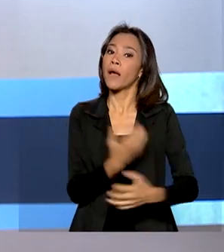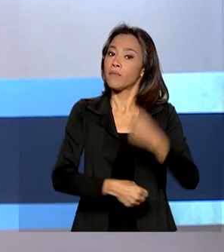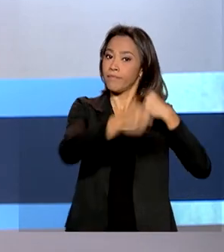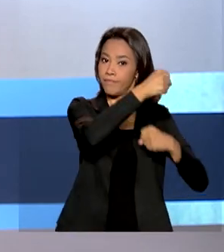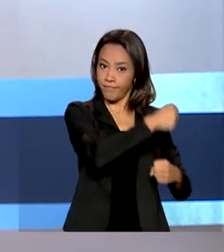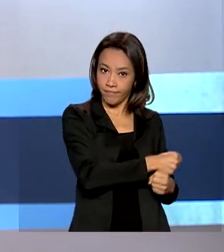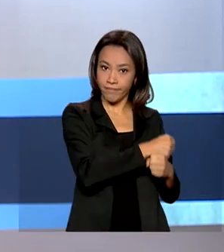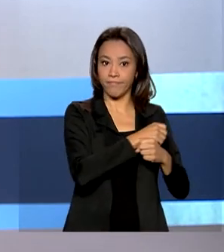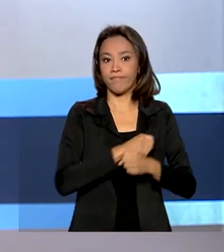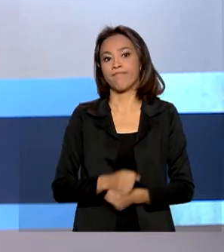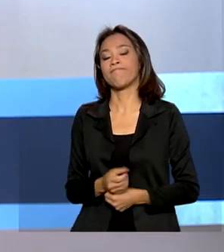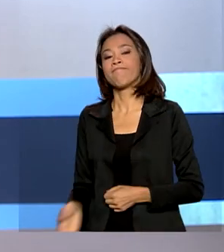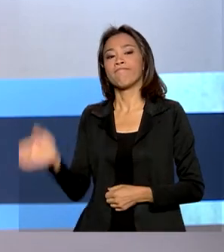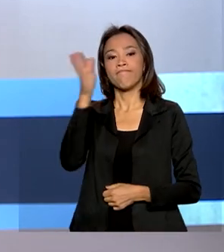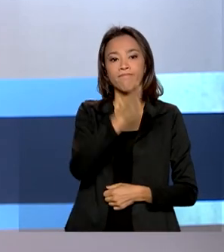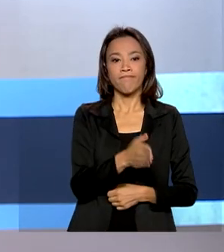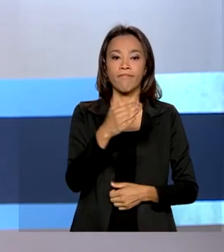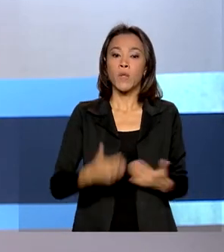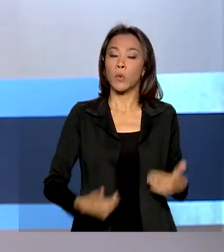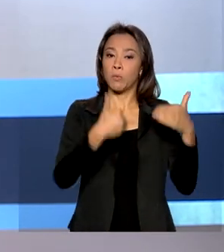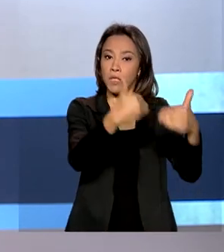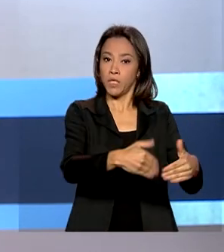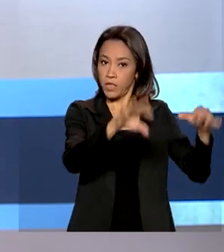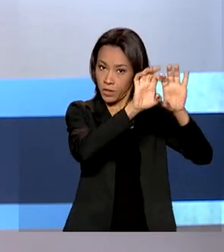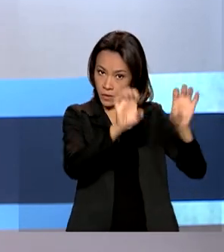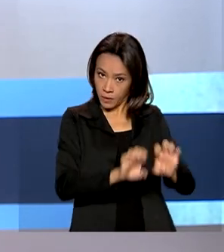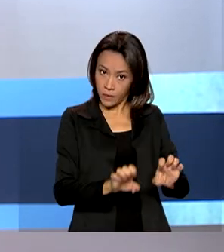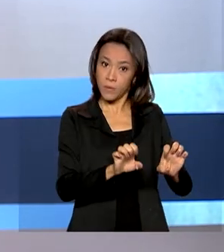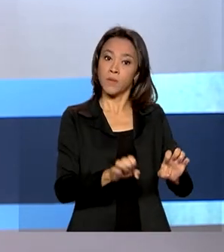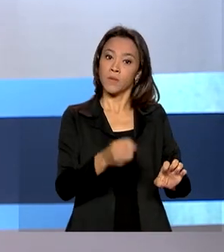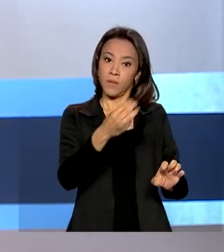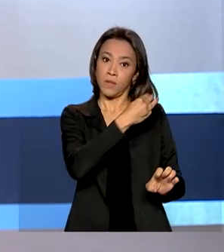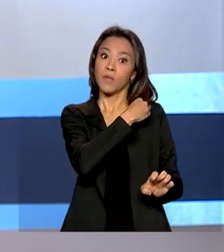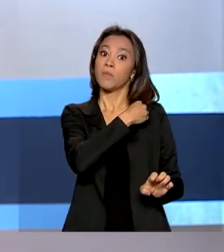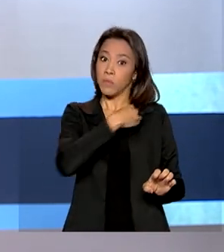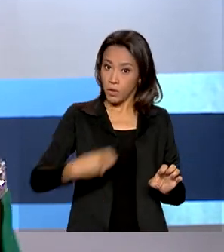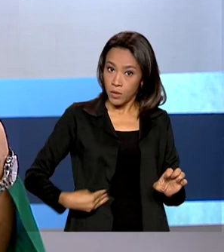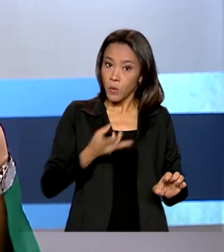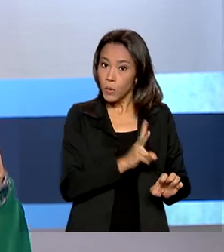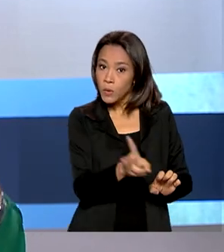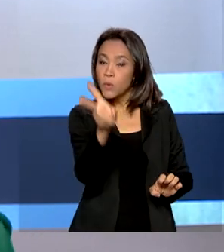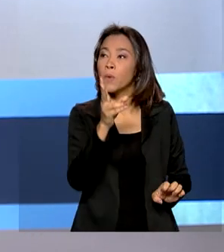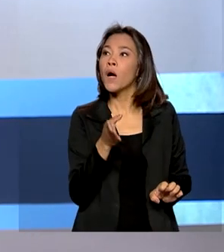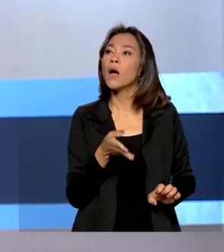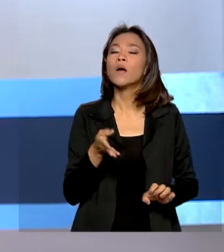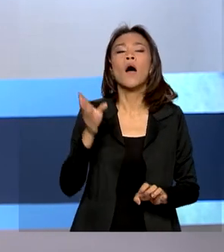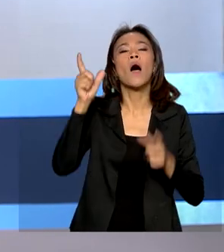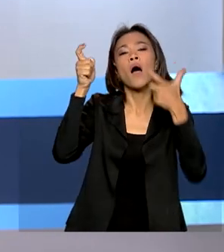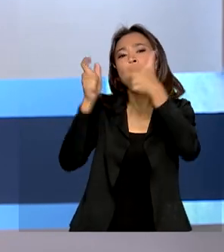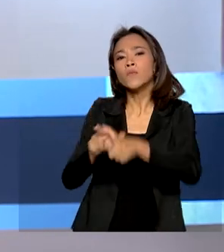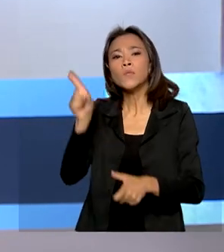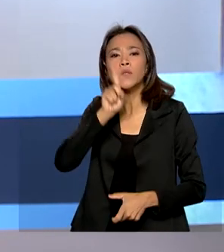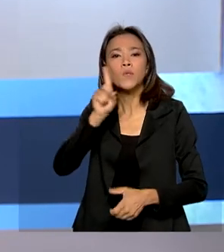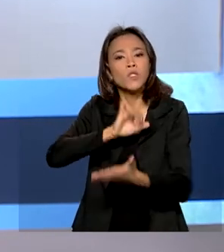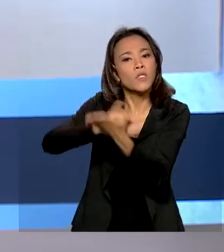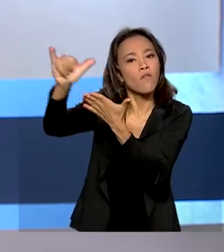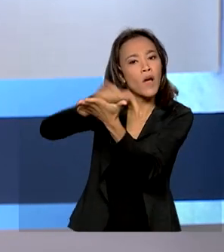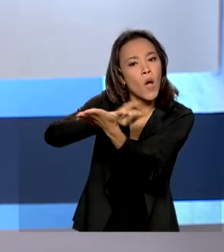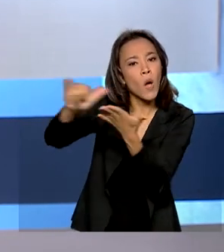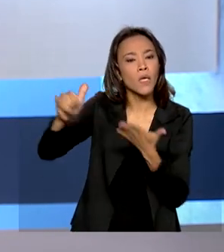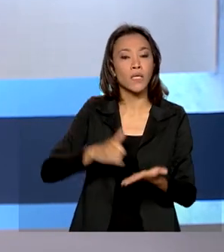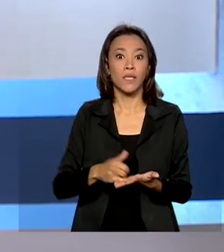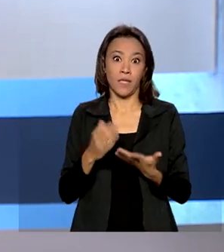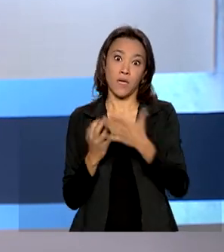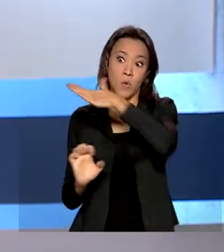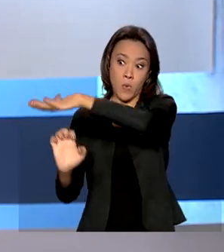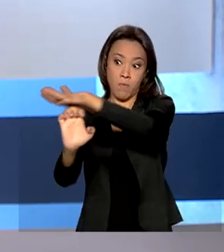O ministro da Infraestrutura segue em Nova Iorque, nos Estados Unidos, em encontros com investidores privados interessados no